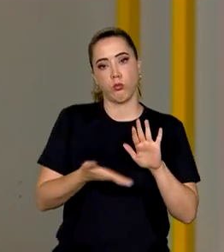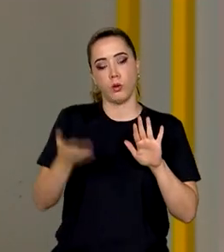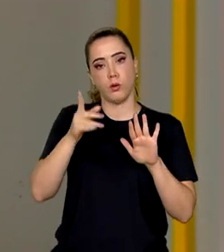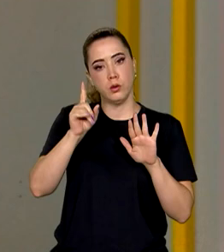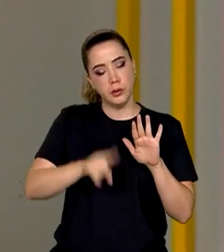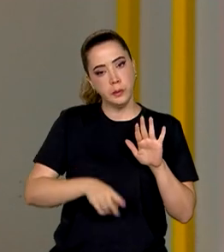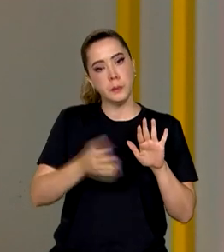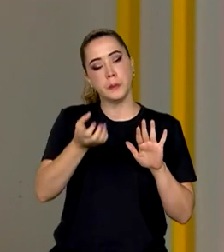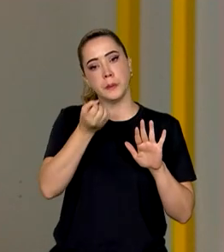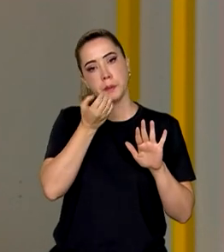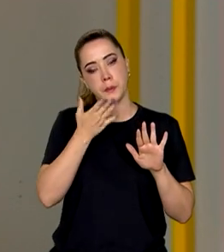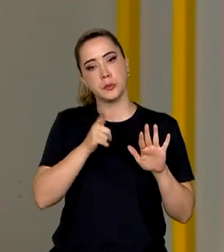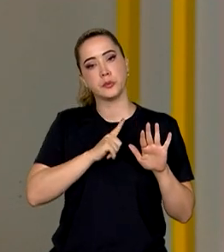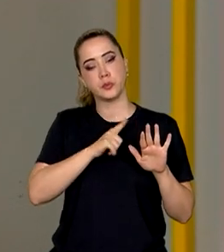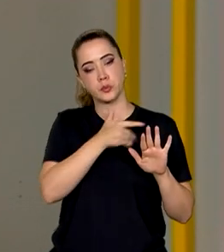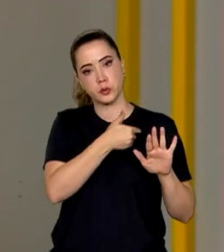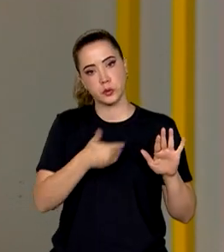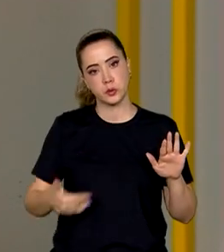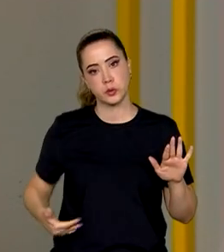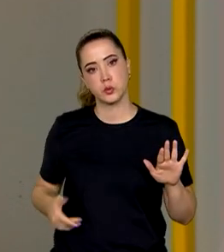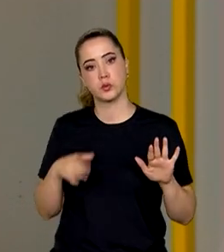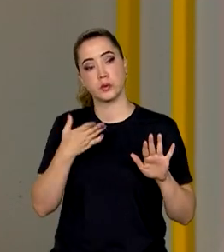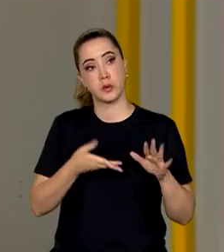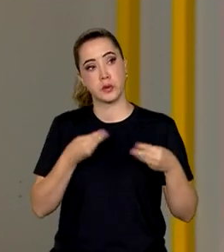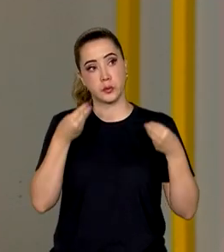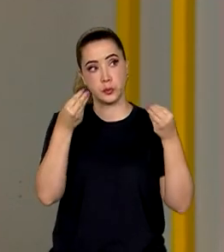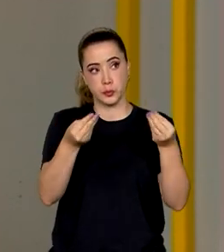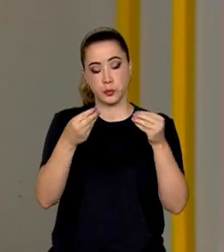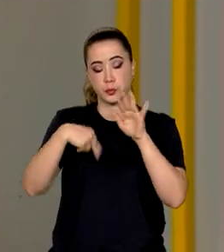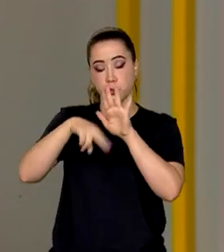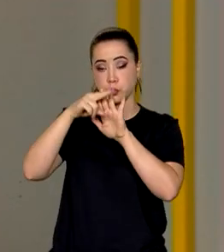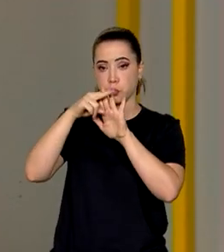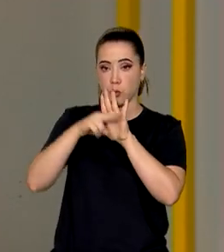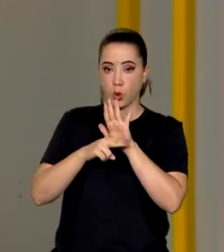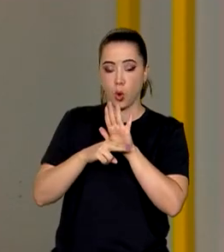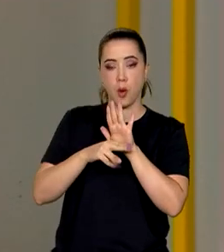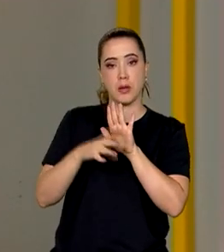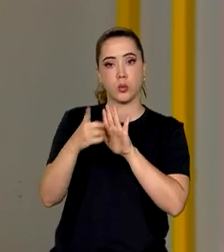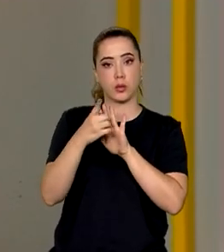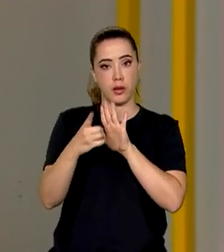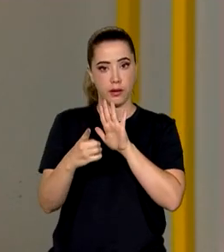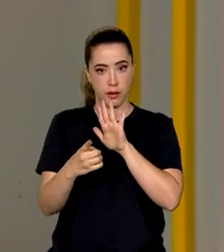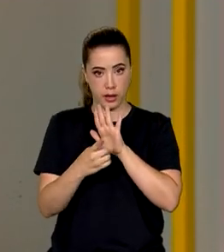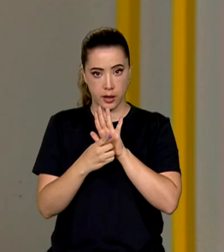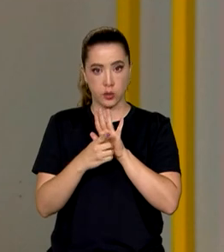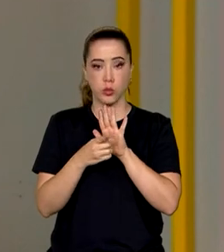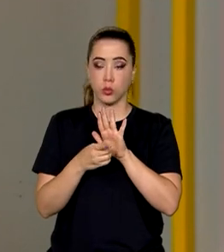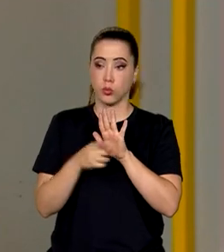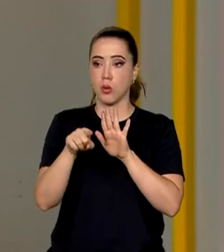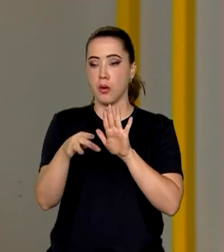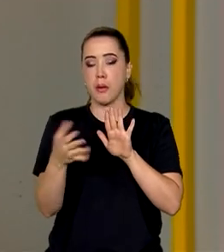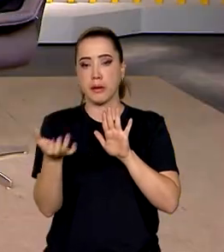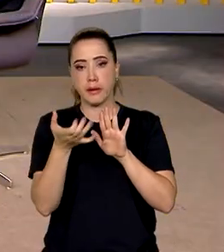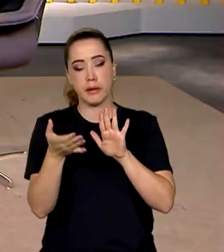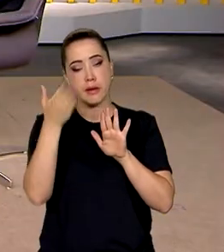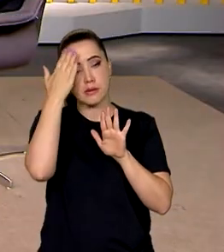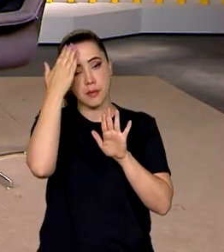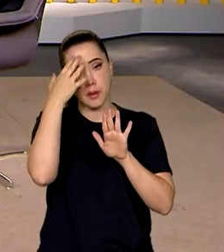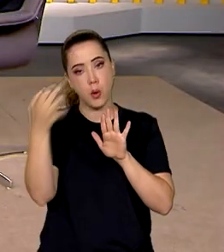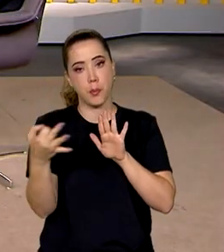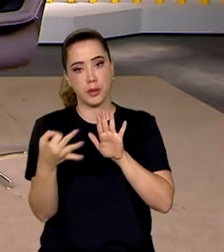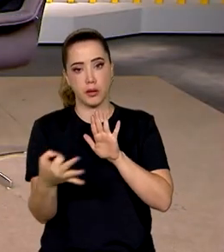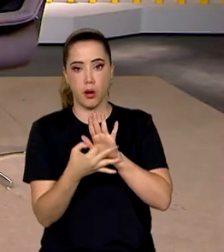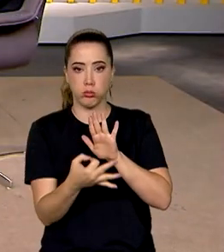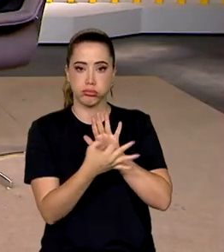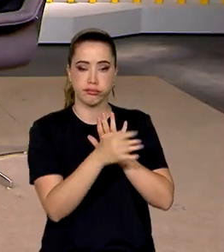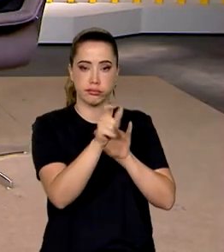é muito bom ter um governo que coloca um ato normativo de um decreto para participação social. Está em consulta pública, as